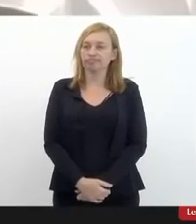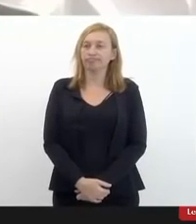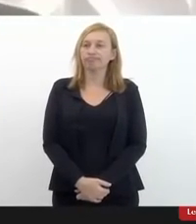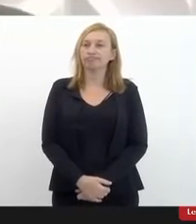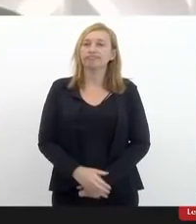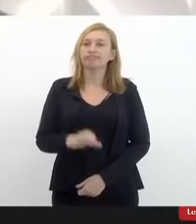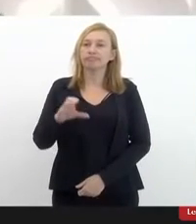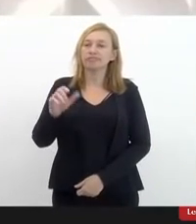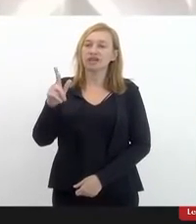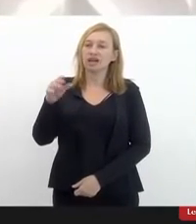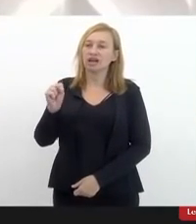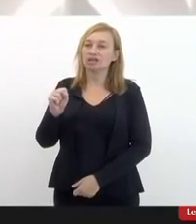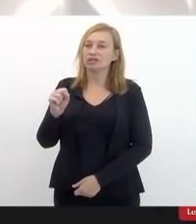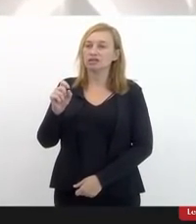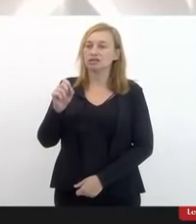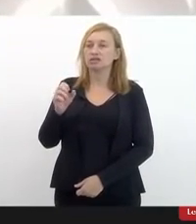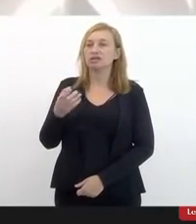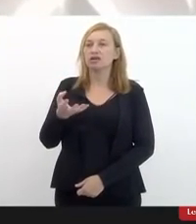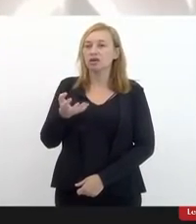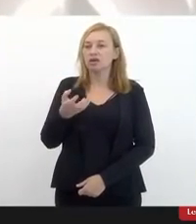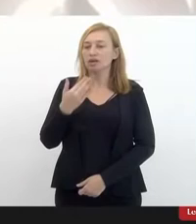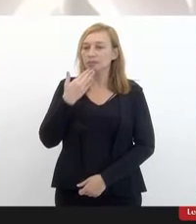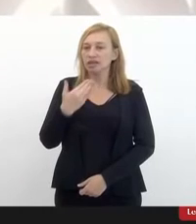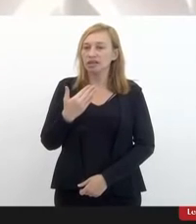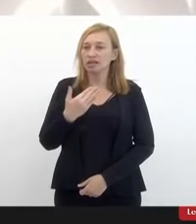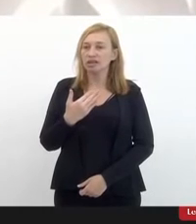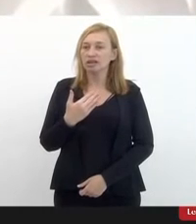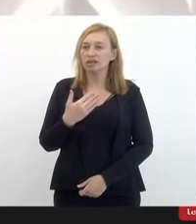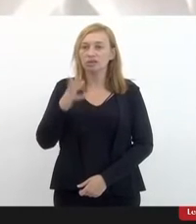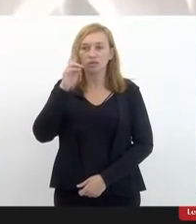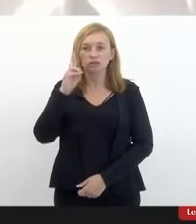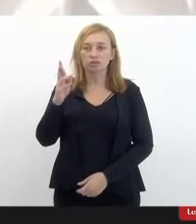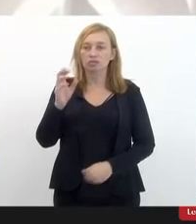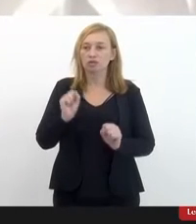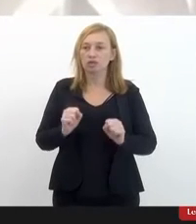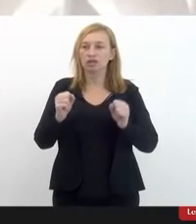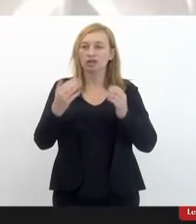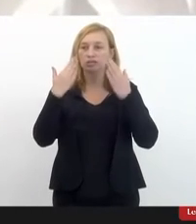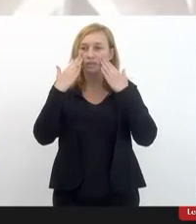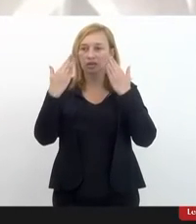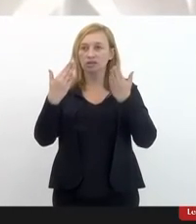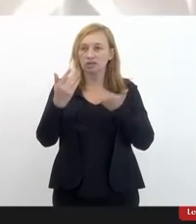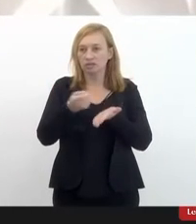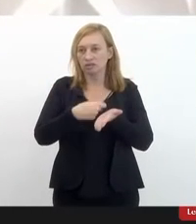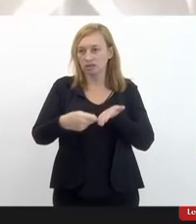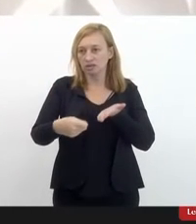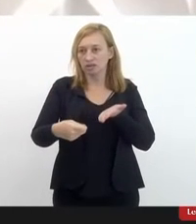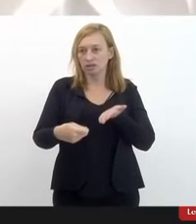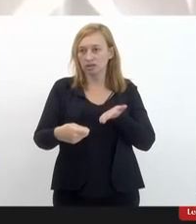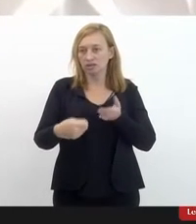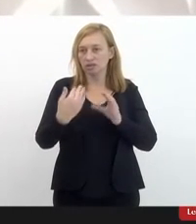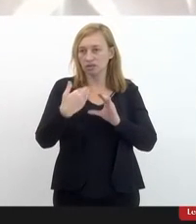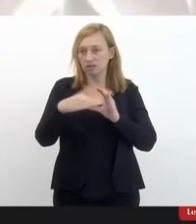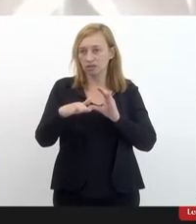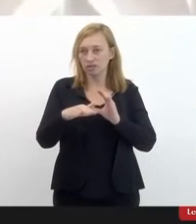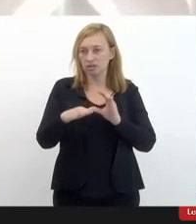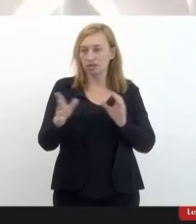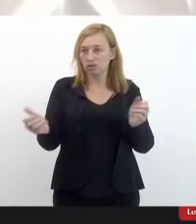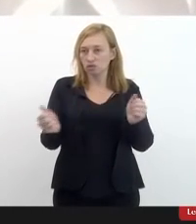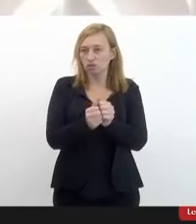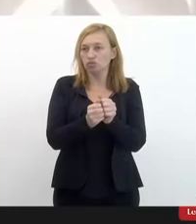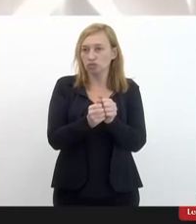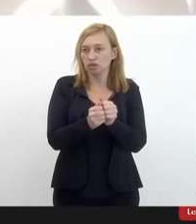Eduardo, eu vou lhe pedir uma gentileza, se o poderia apresentar por escrito as suas considerações para a gente